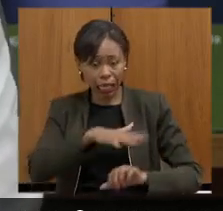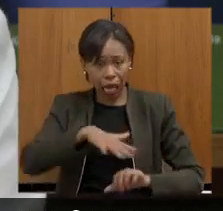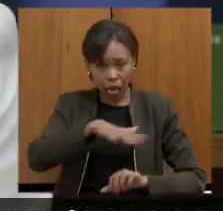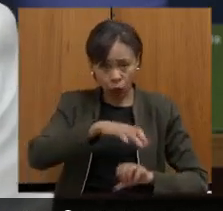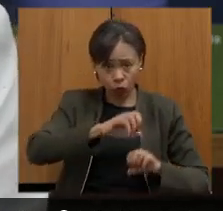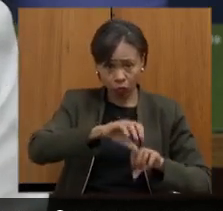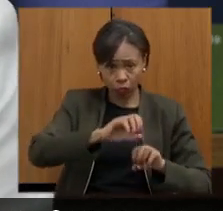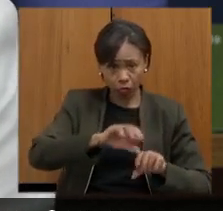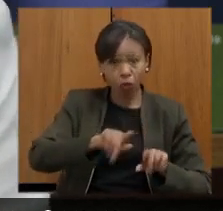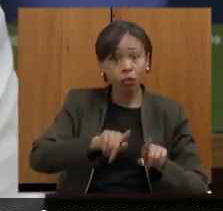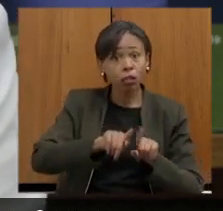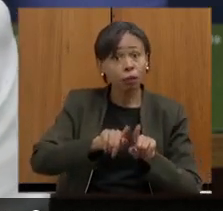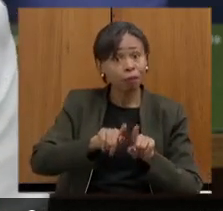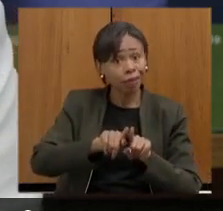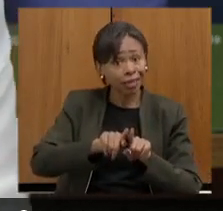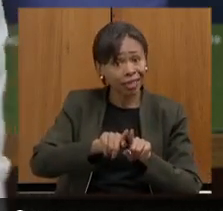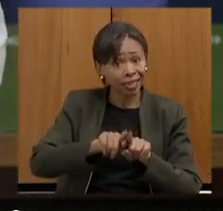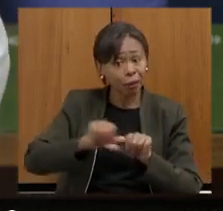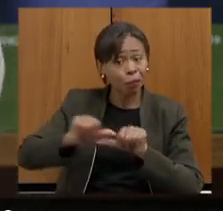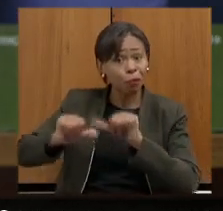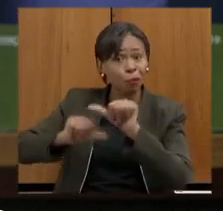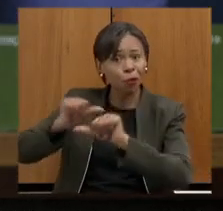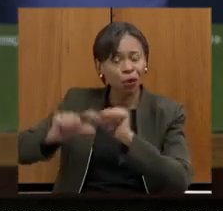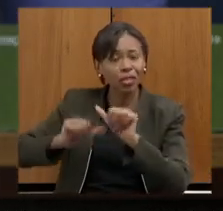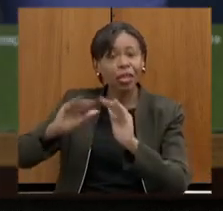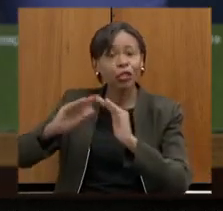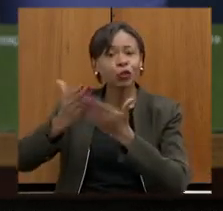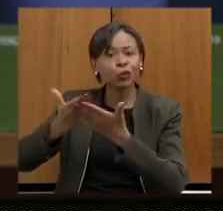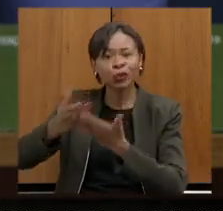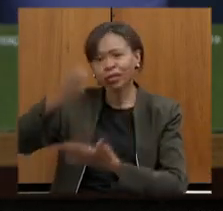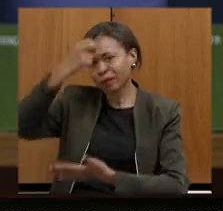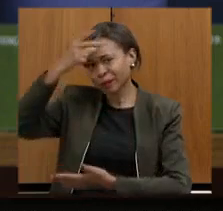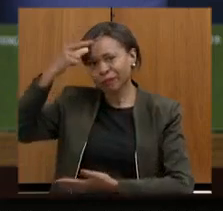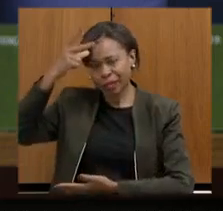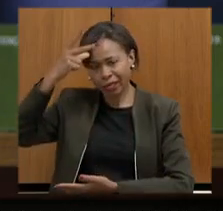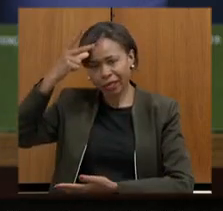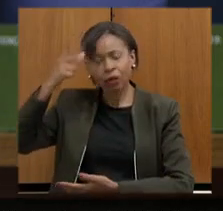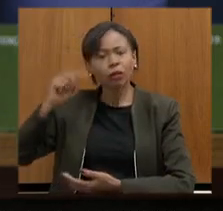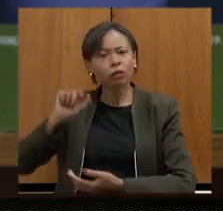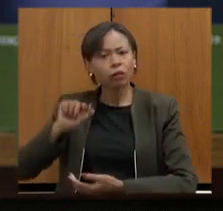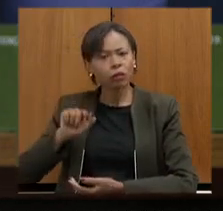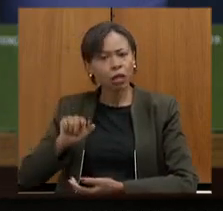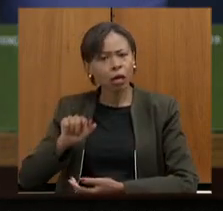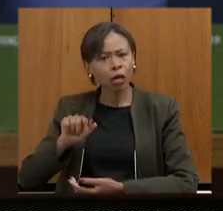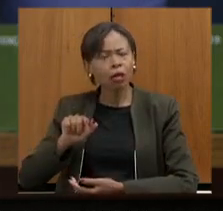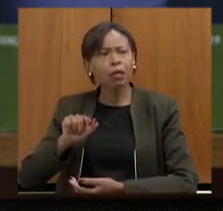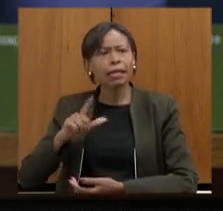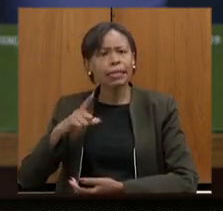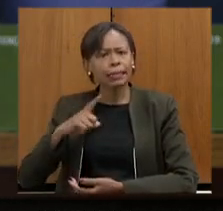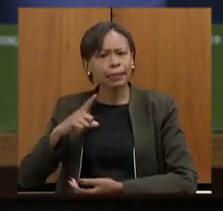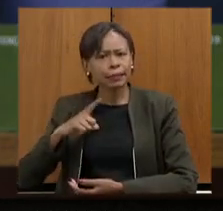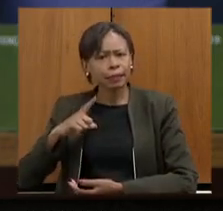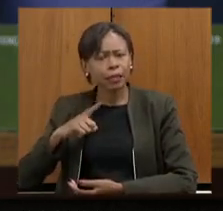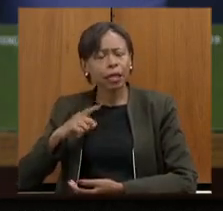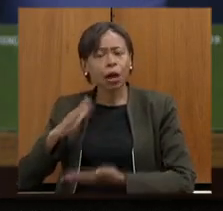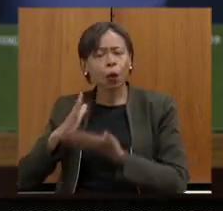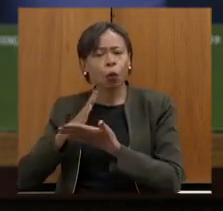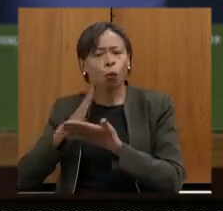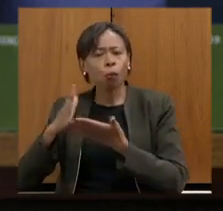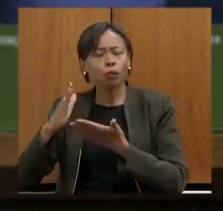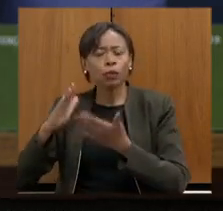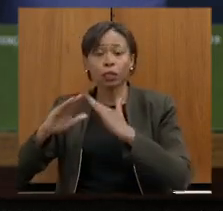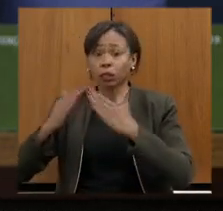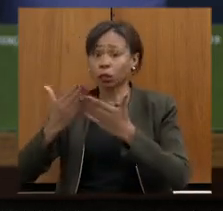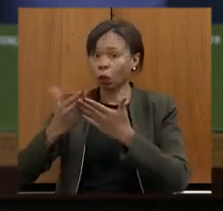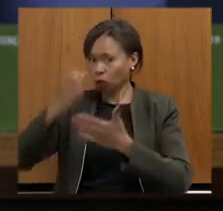transformando as escolas municipais no seu movimento pessoal a gente vem trazendo inclusive escolas municipais que